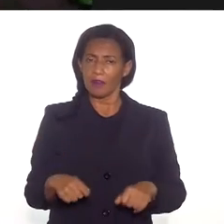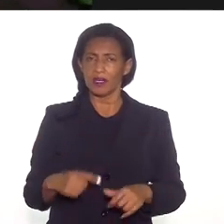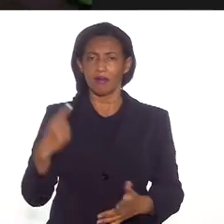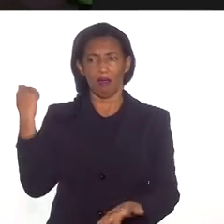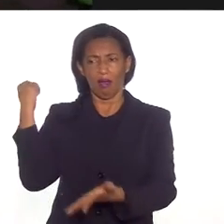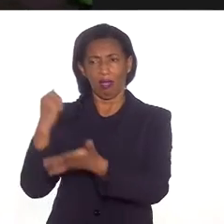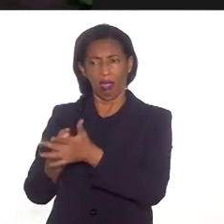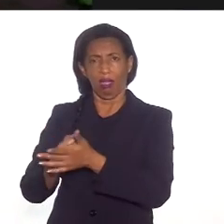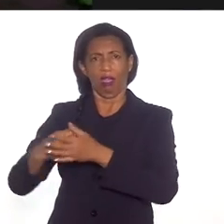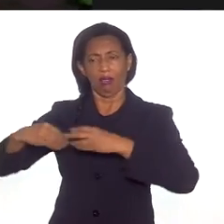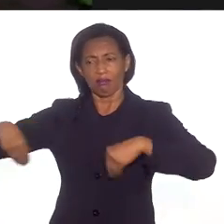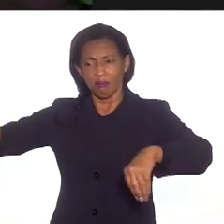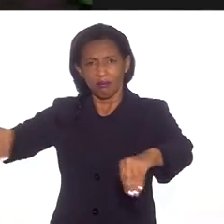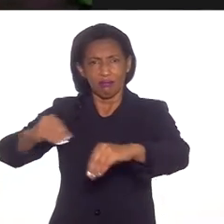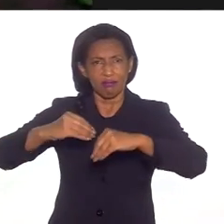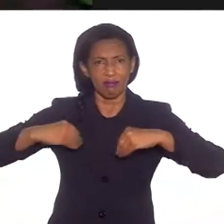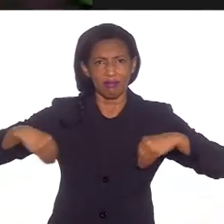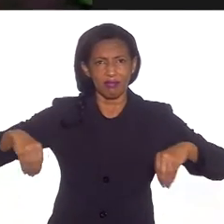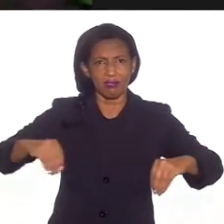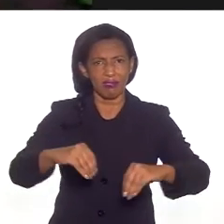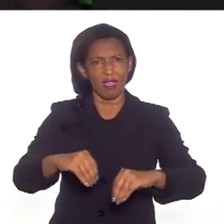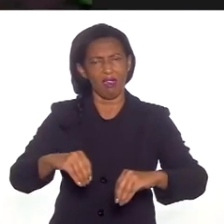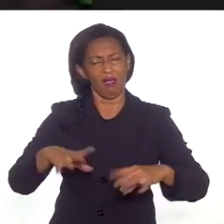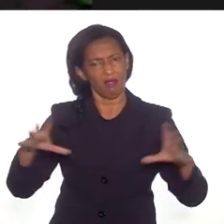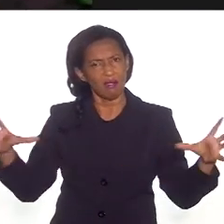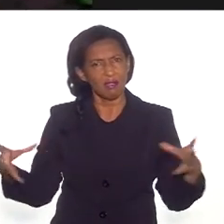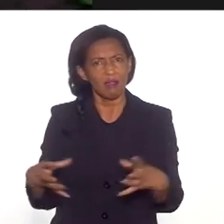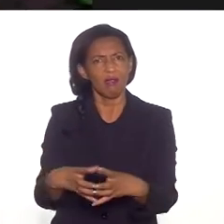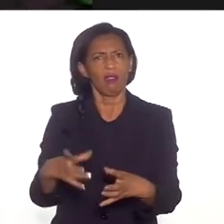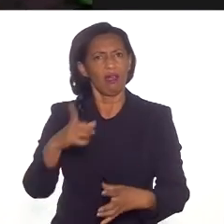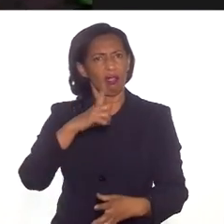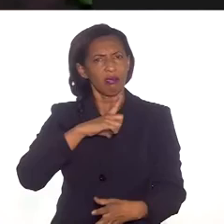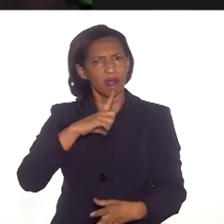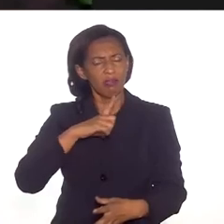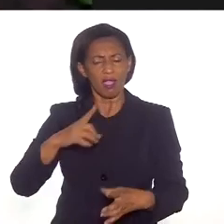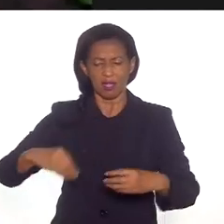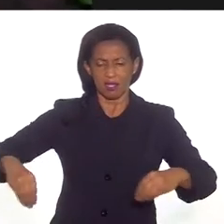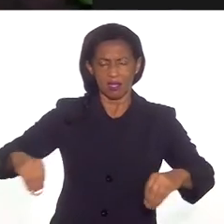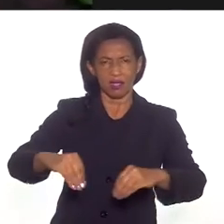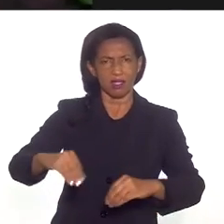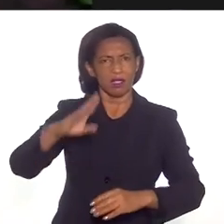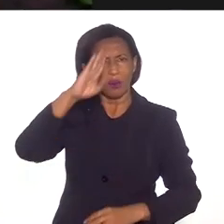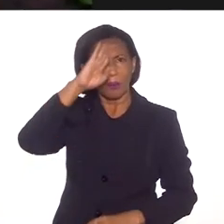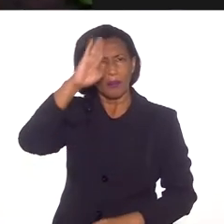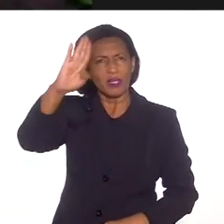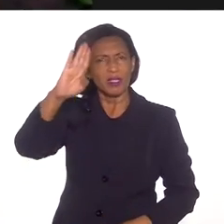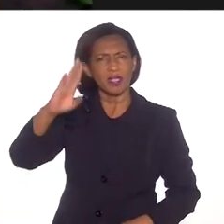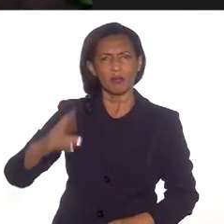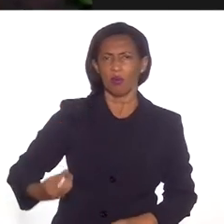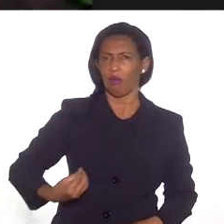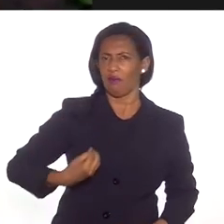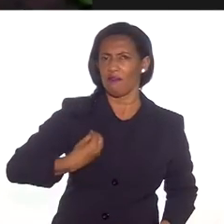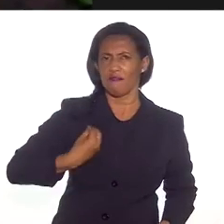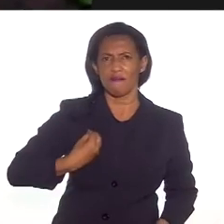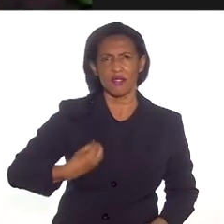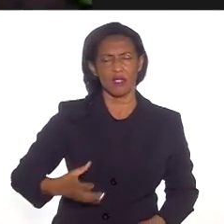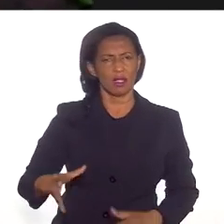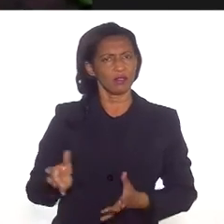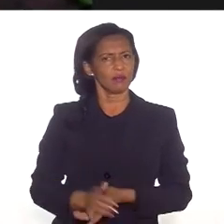demarcar a terra dessa gente, porque essa gente é uma gente que tem na terra seu princípio vital.